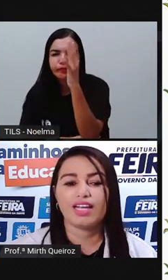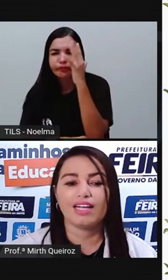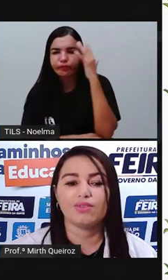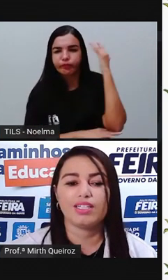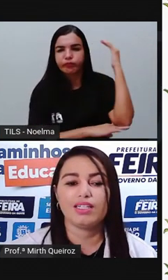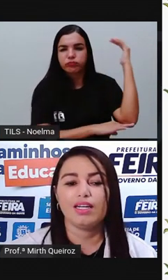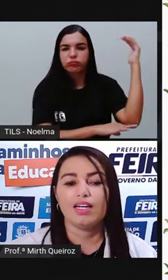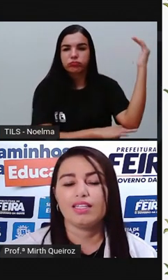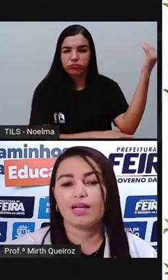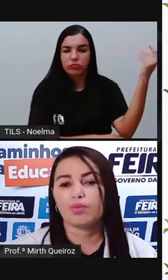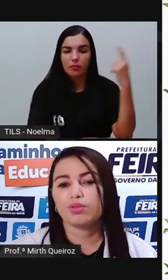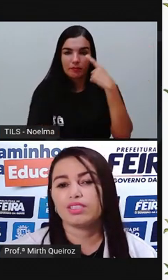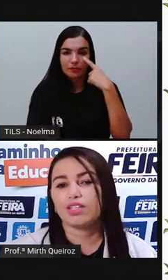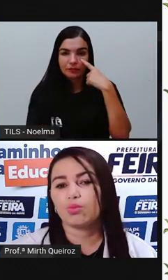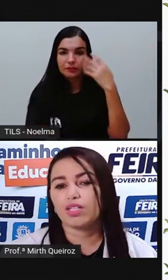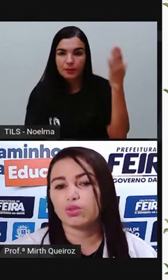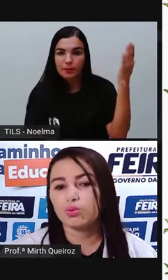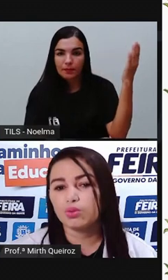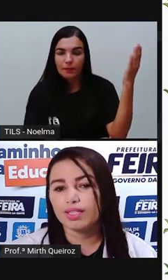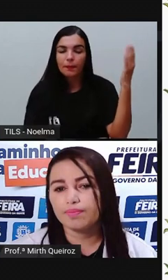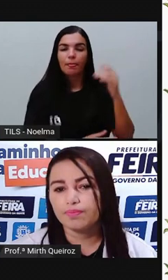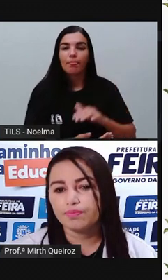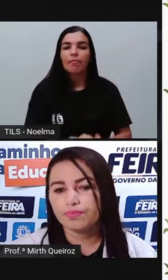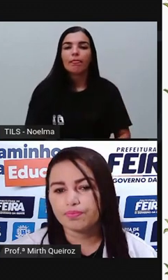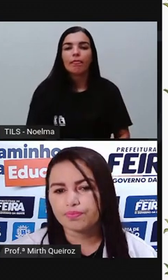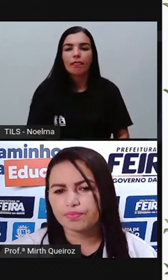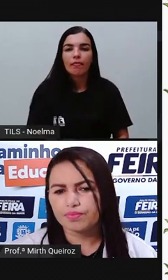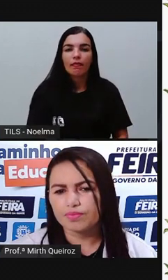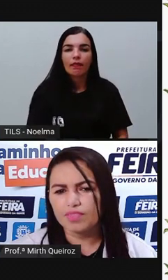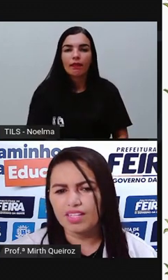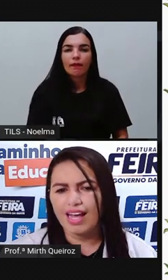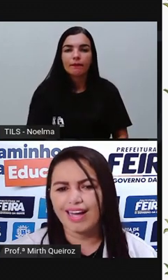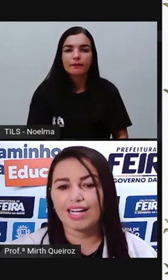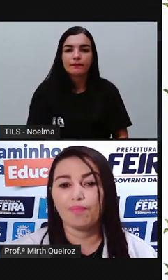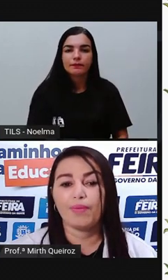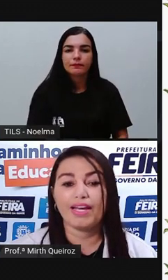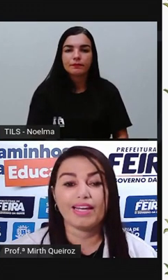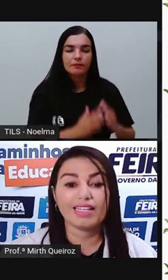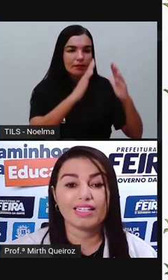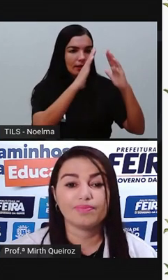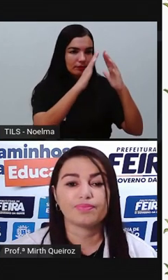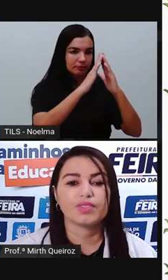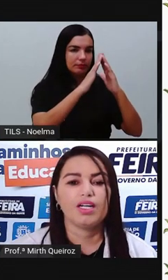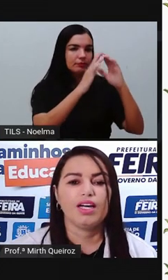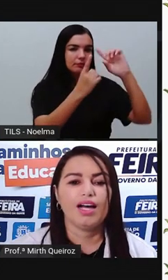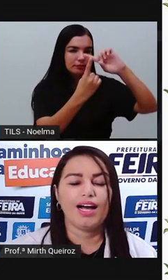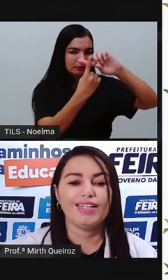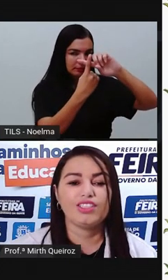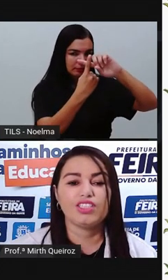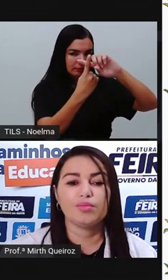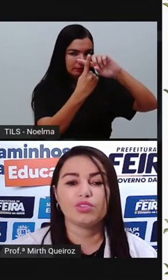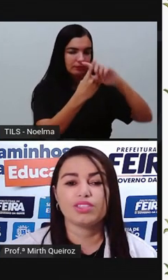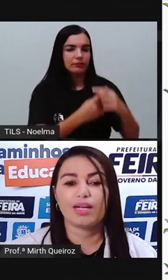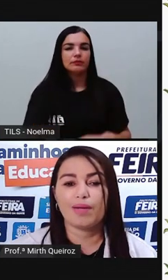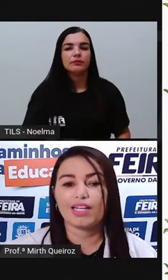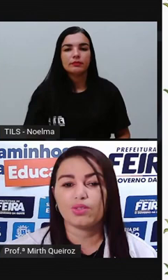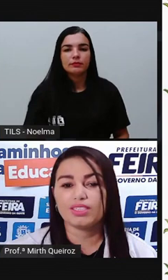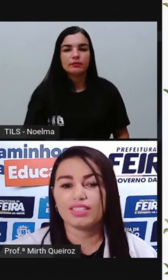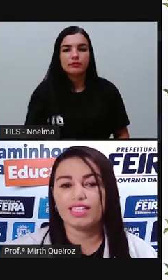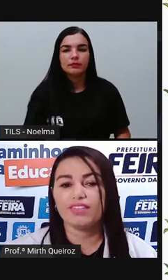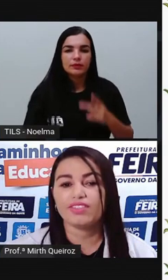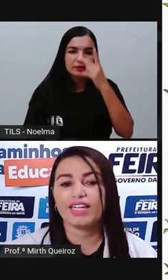utilizado aí na produção do açúcar. A capela. Aí tínhamos os